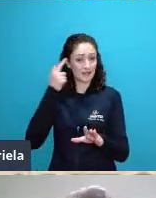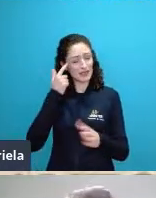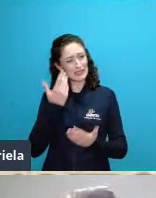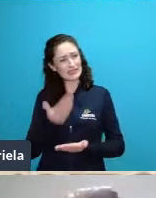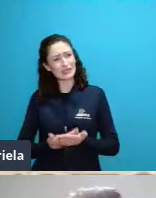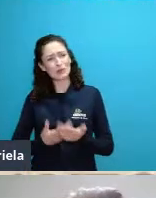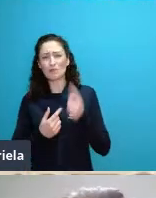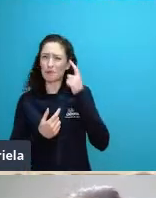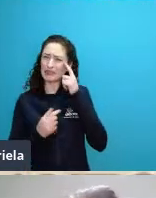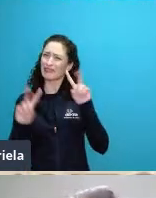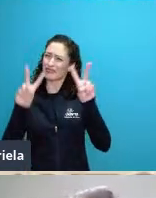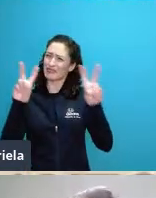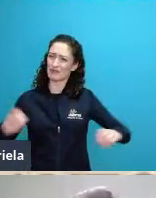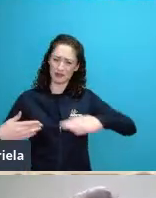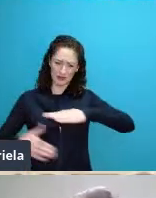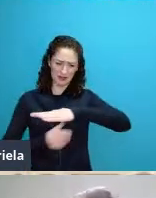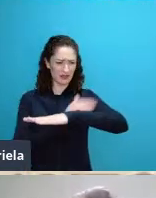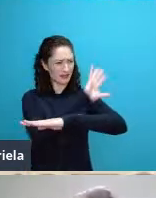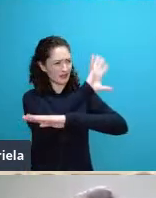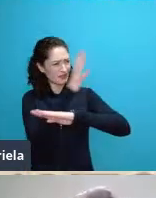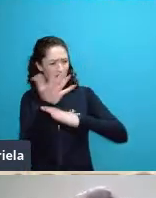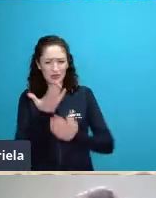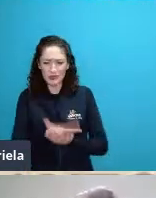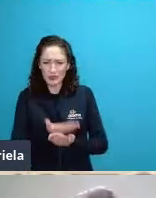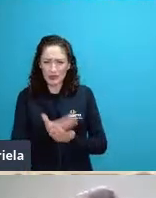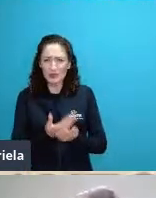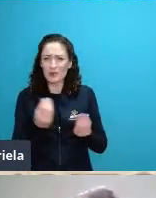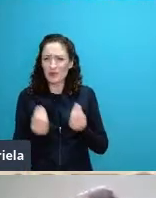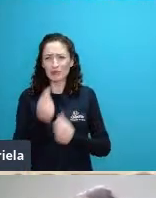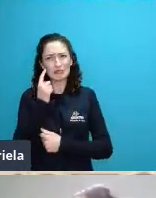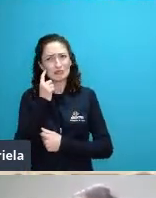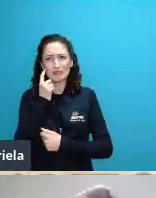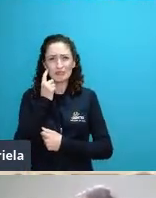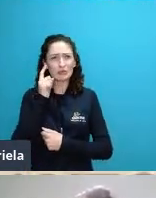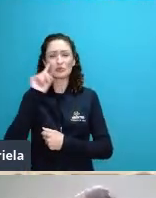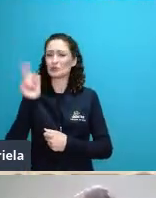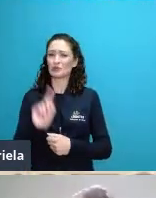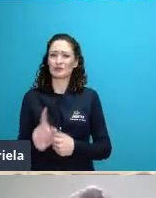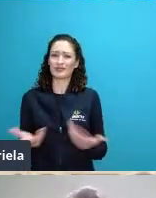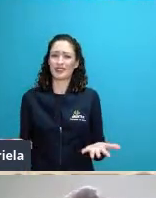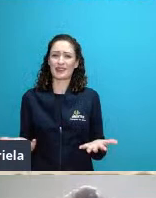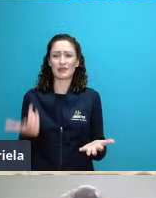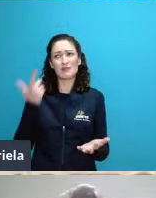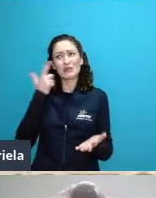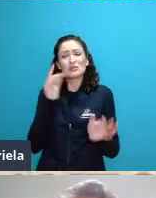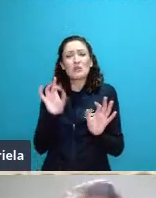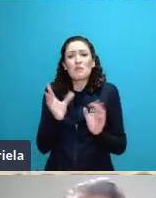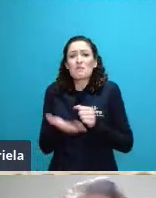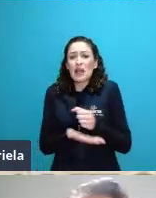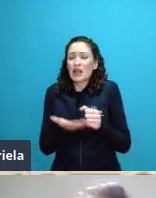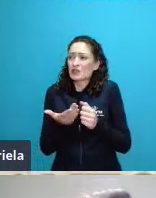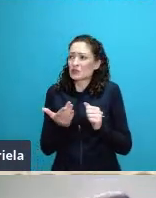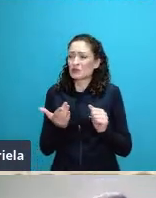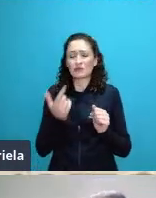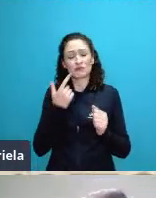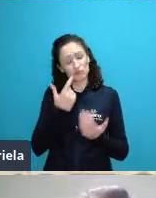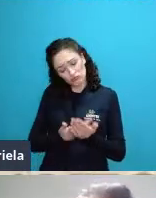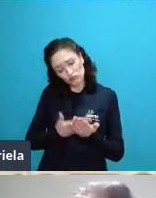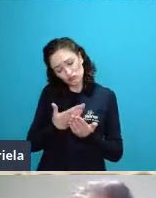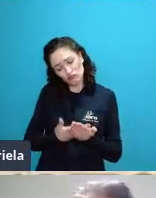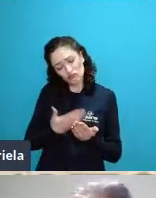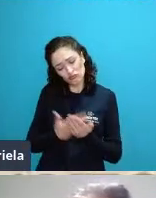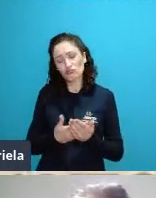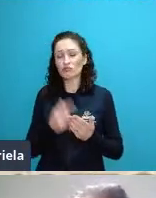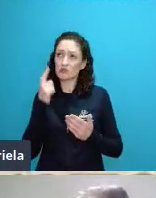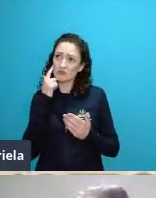pessoas tinham conhecimento ecológico muito com base superficial sem saber se o que elas estavam estudando era ecologia de comunidades ecologia de